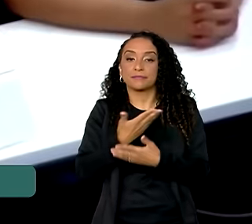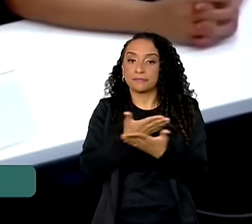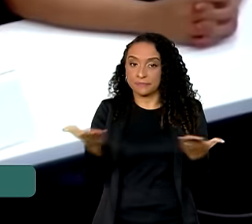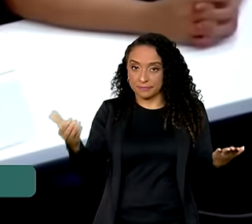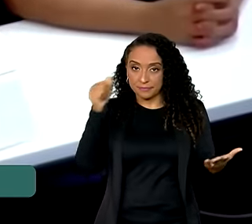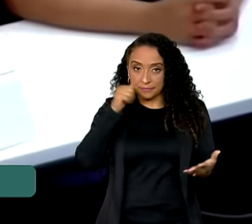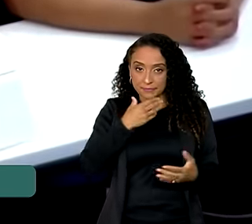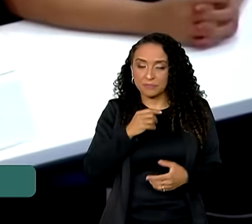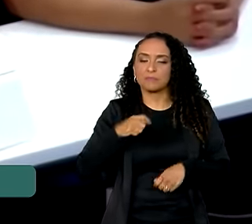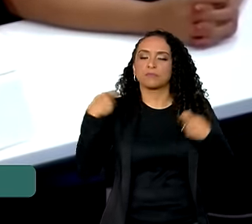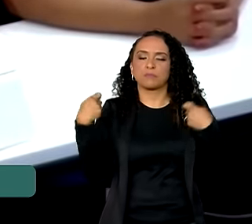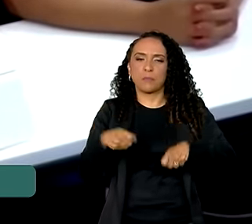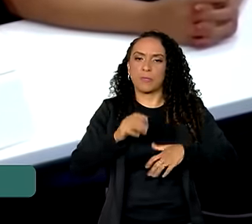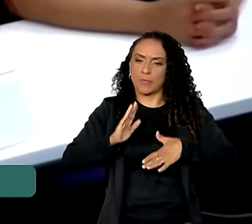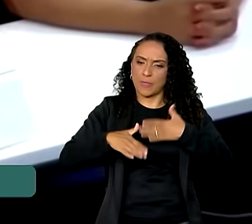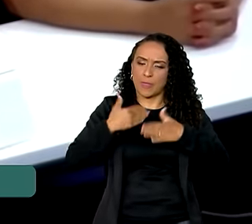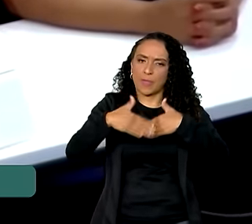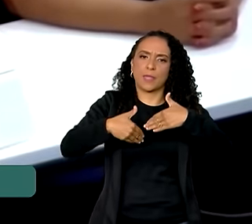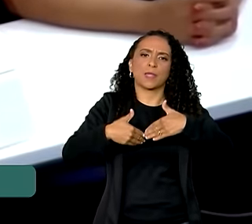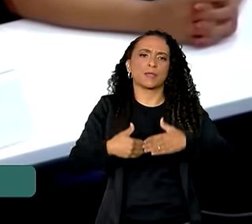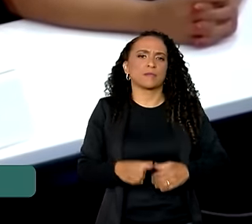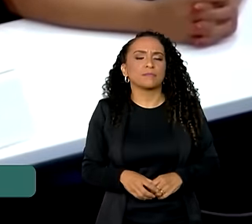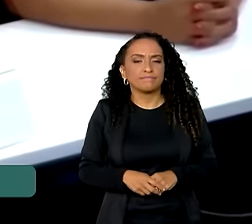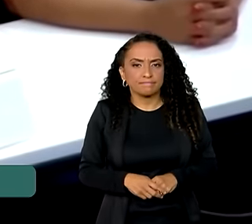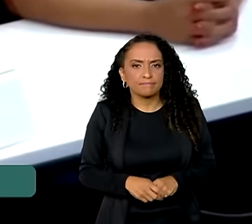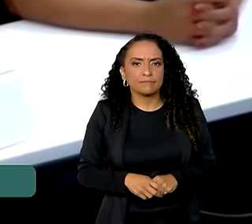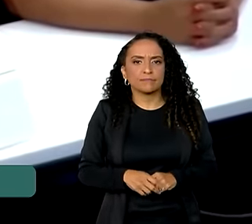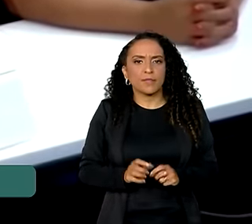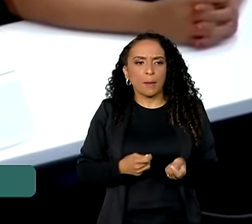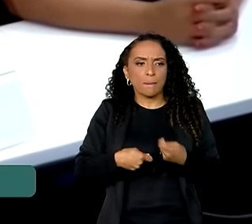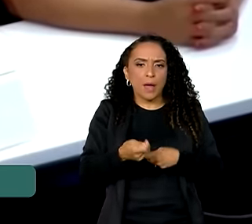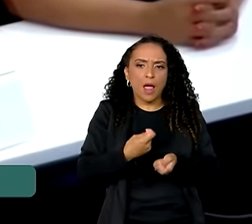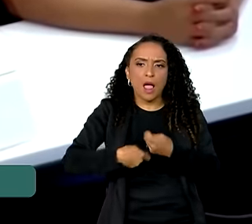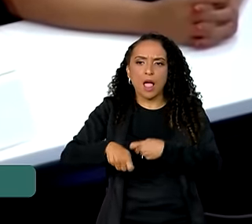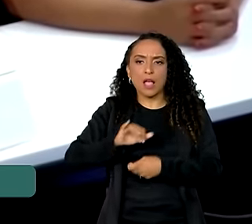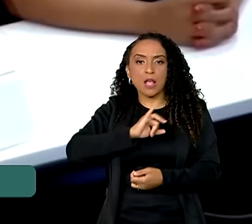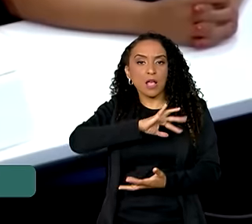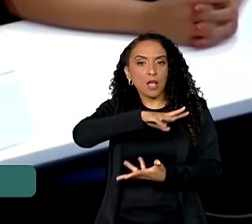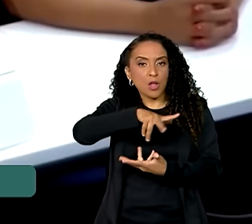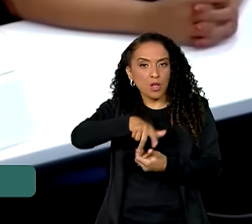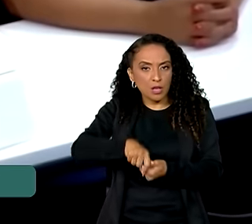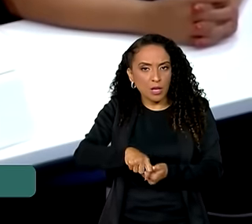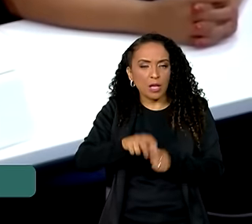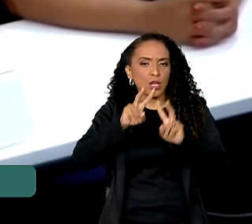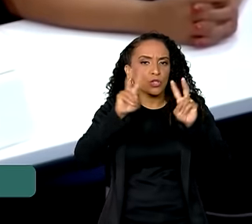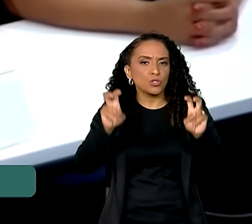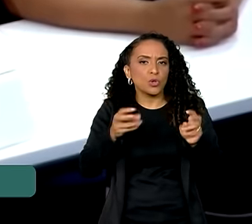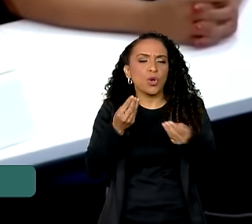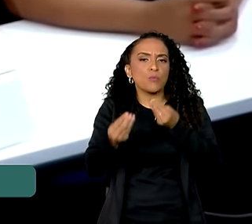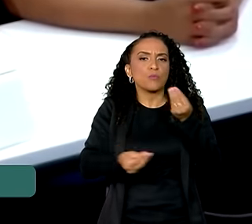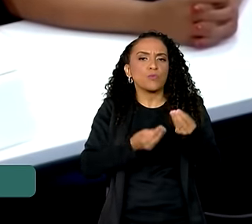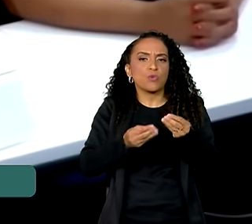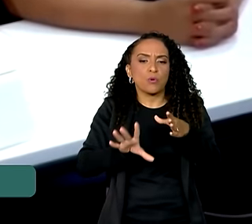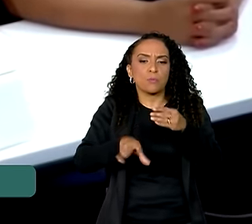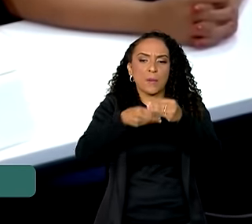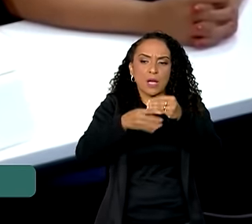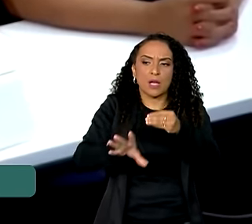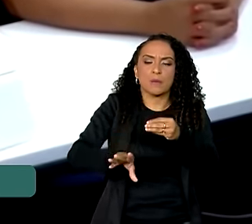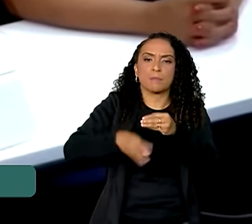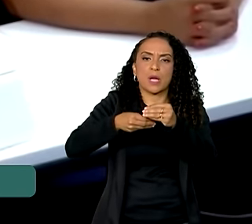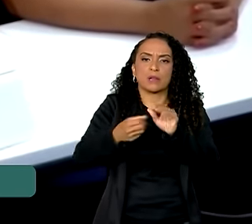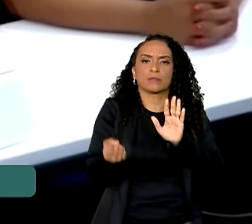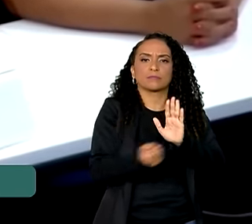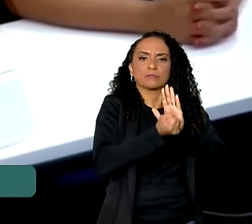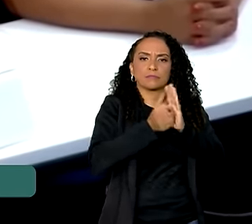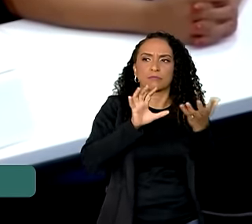senhores, precisamos avançar muito nas negociações internacionais sobre os meios de implementação do marco